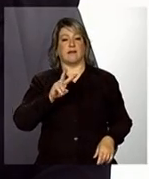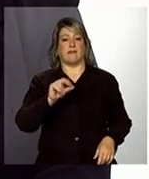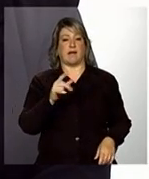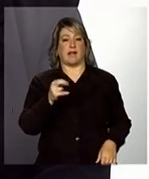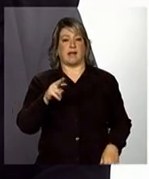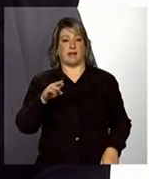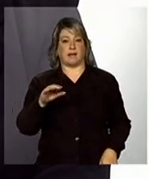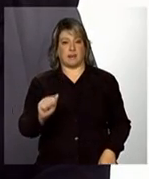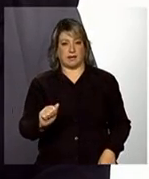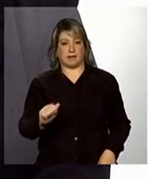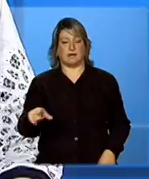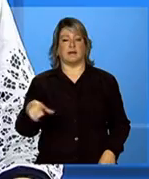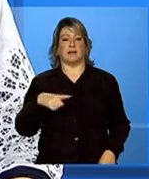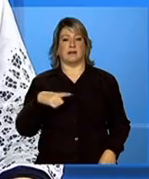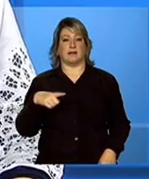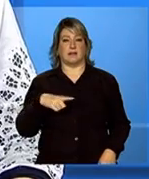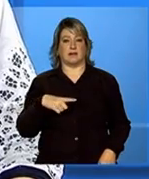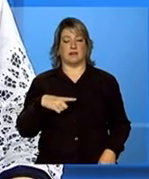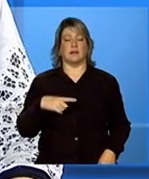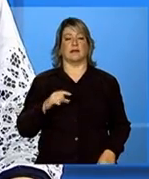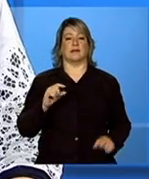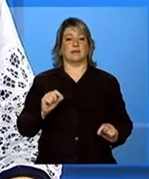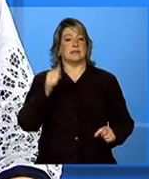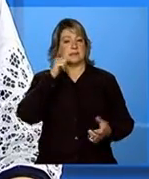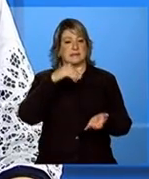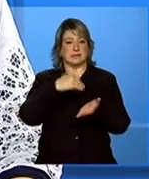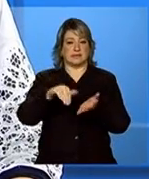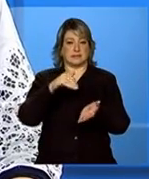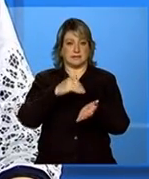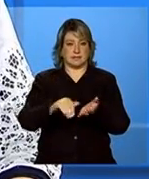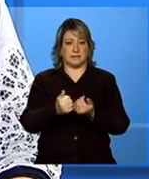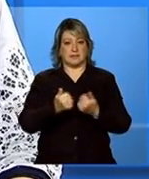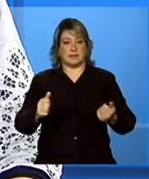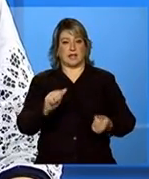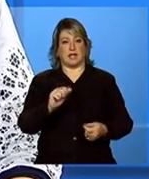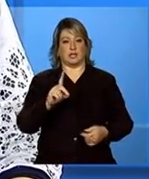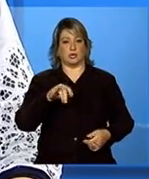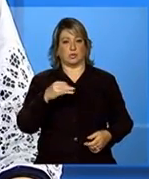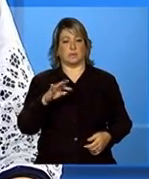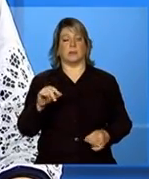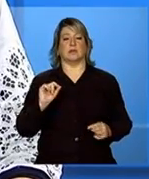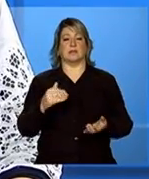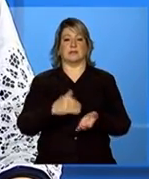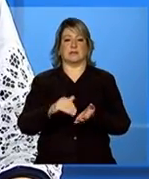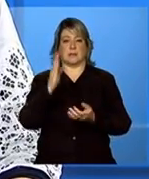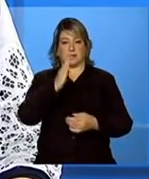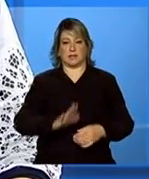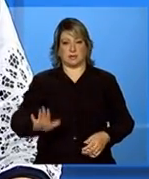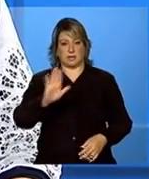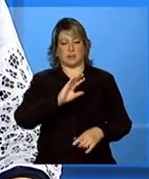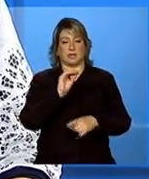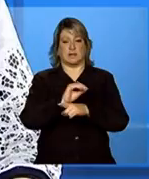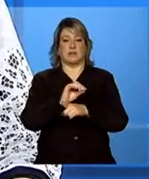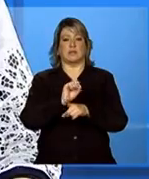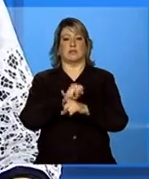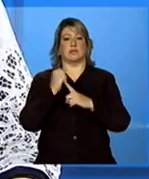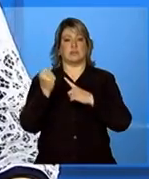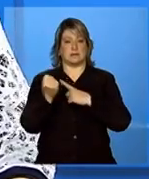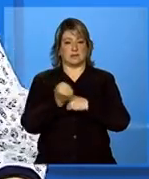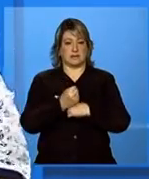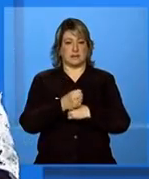de Massarine Gonelli, secretária adjunta da Secretaria Nacional de Assistência Social